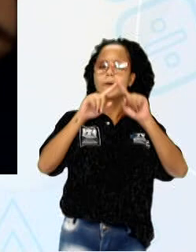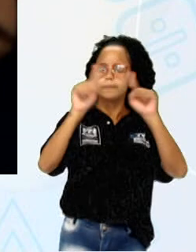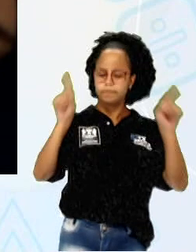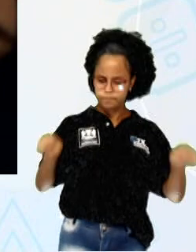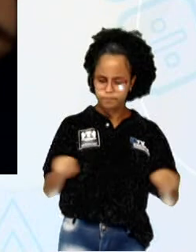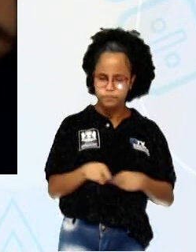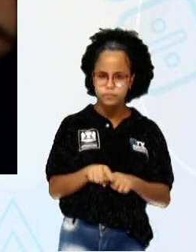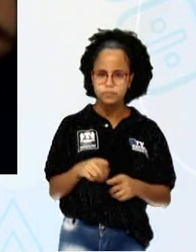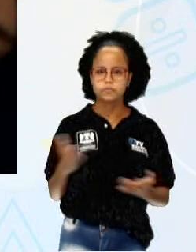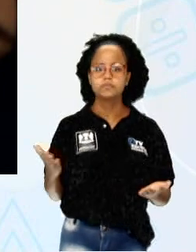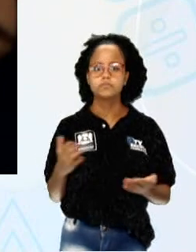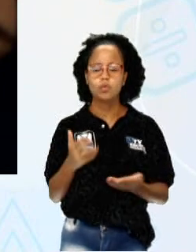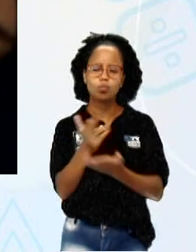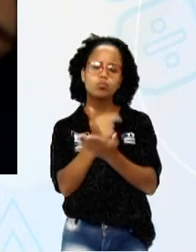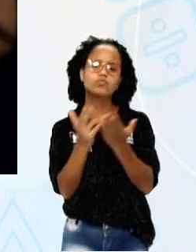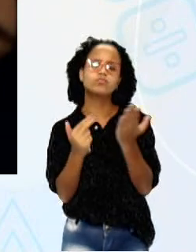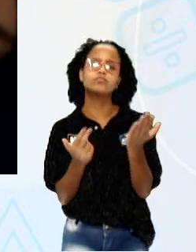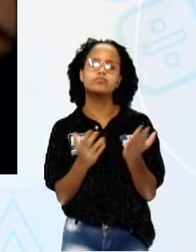desenho.